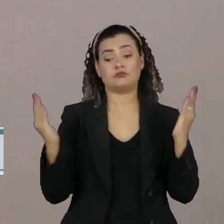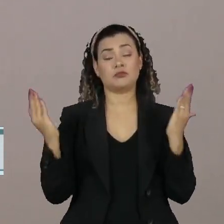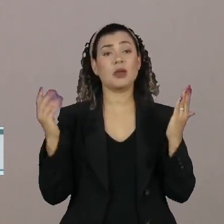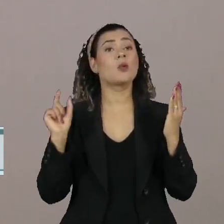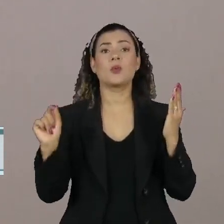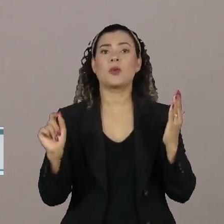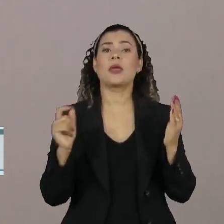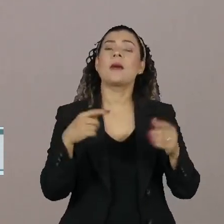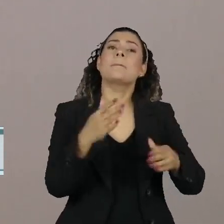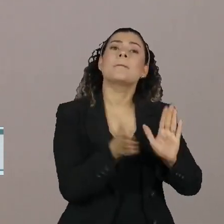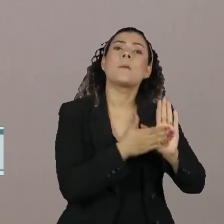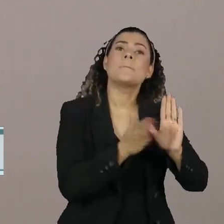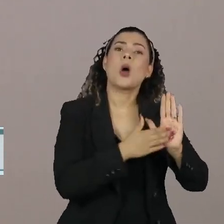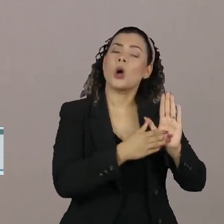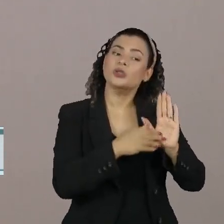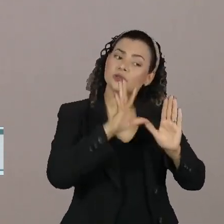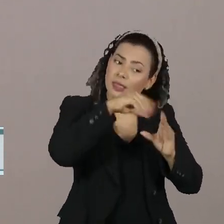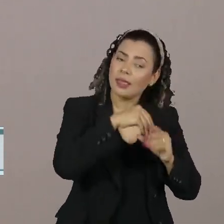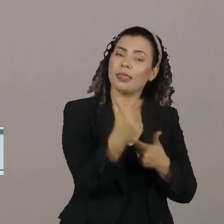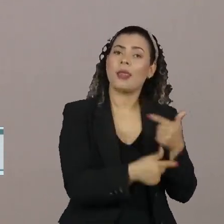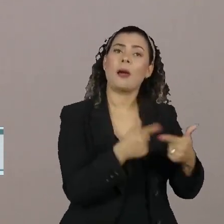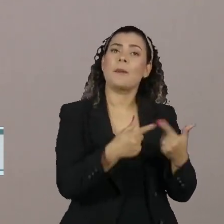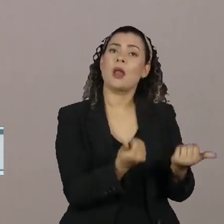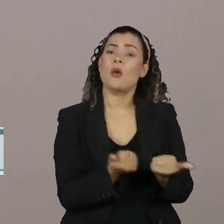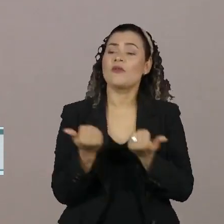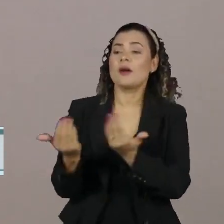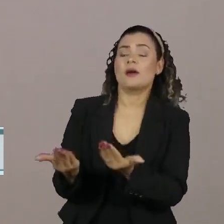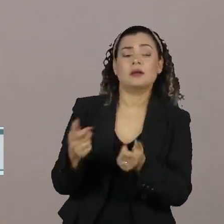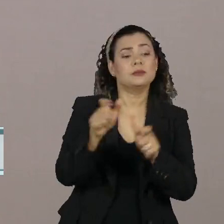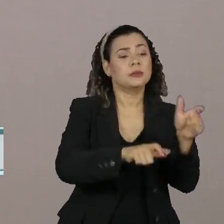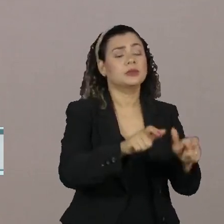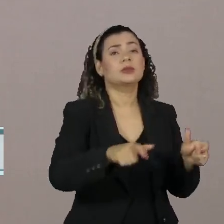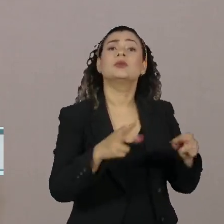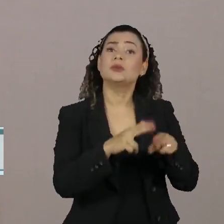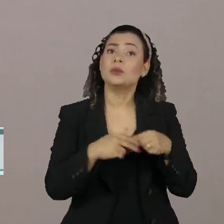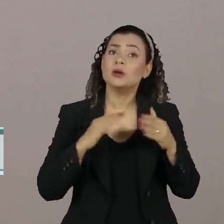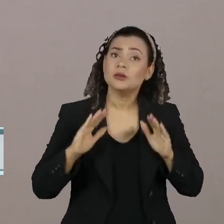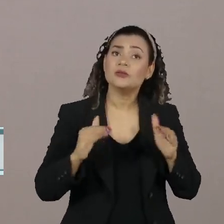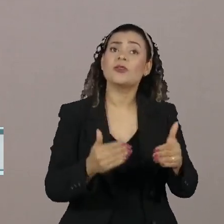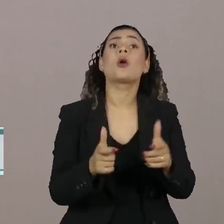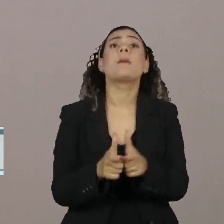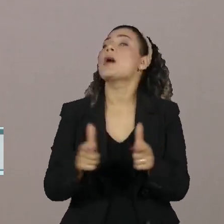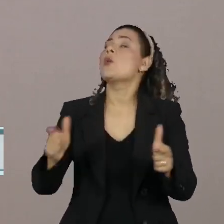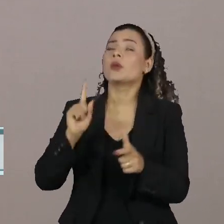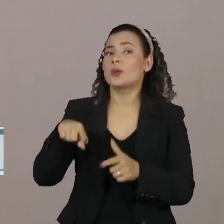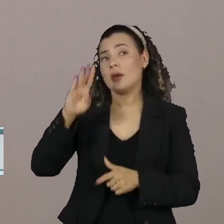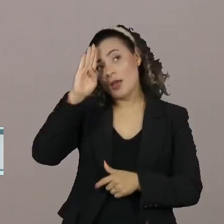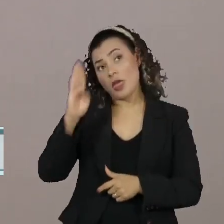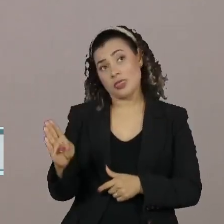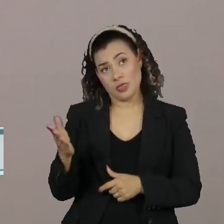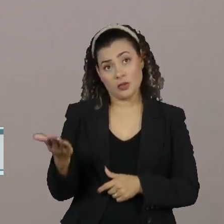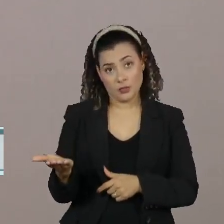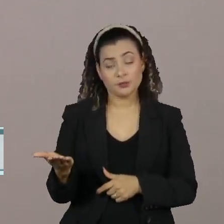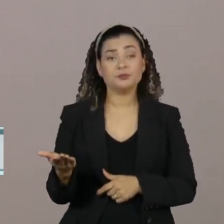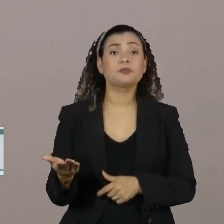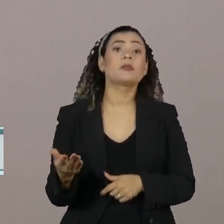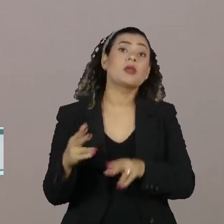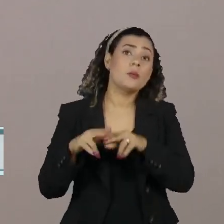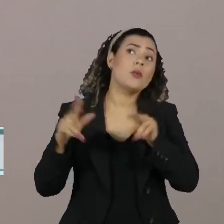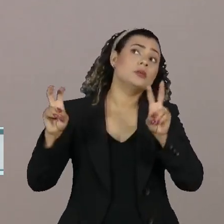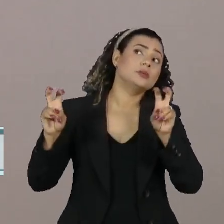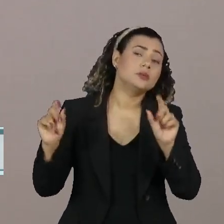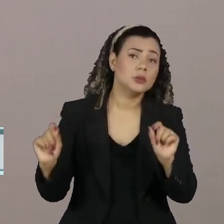políticas relacionadas àquilo que eu vou oferecer à população com base na população predominante, na população heterossexual. Até por uma questão